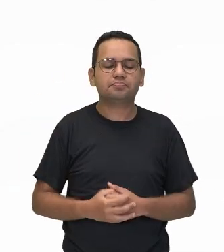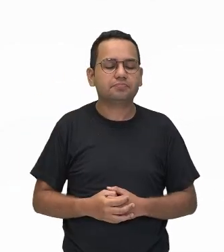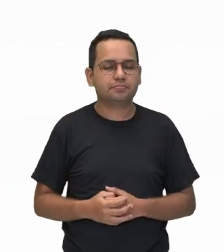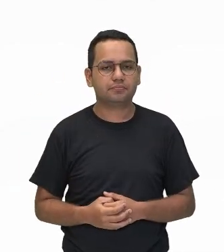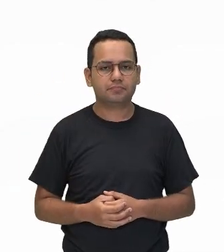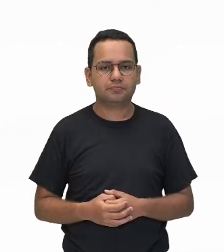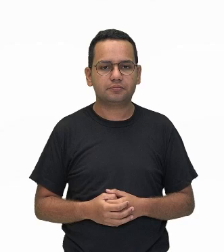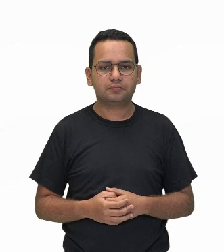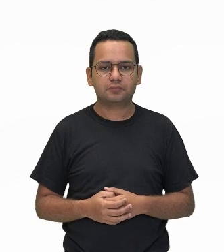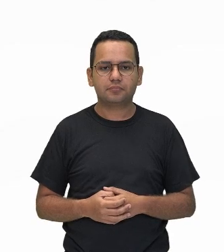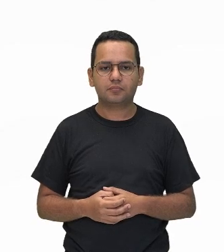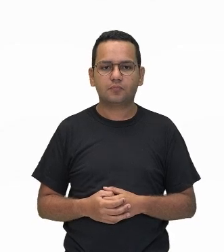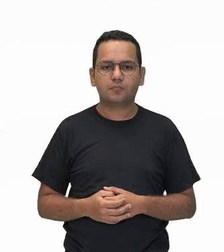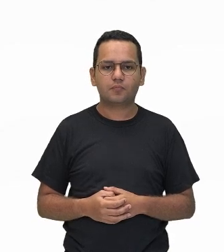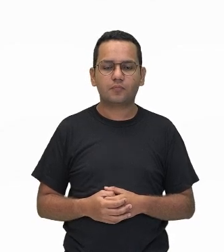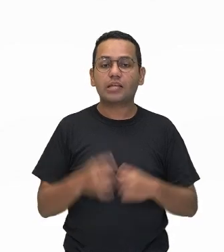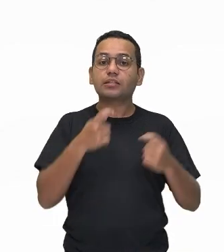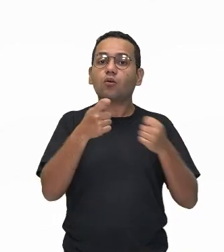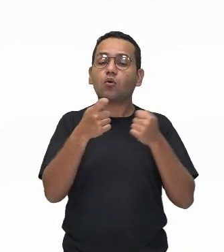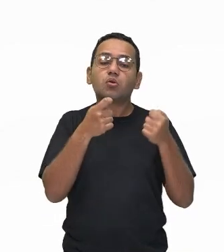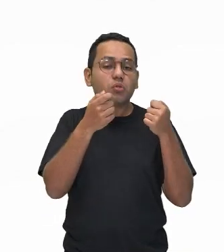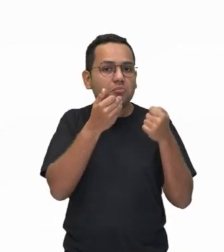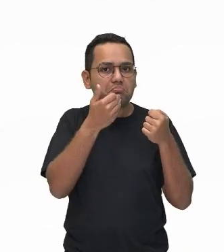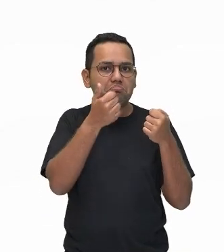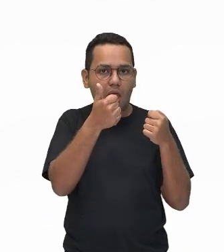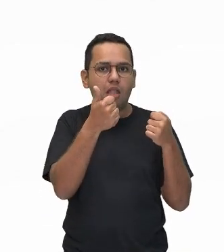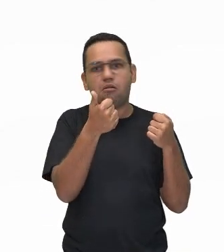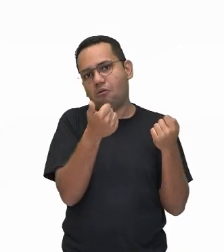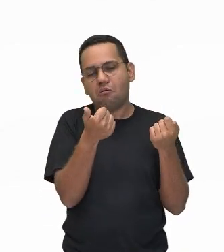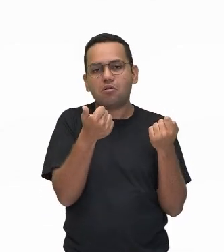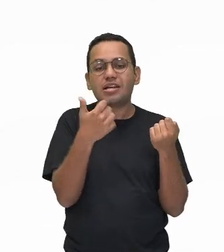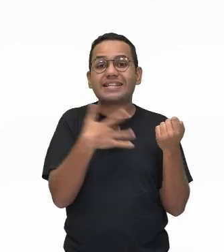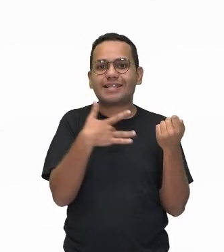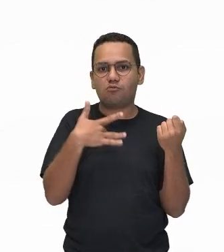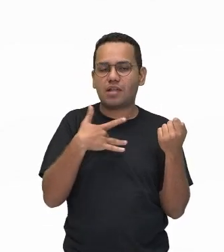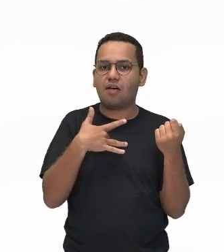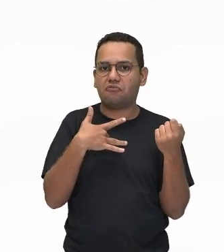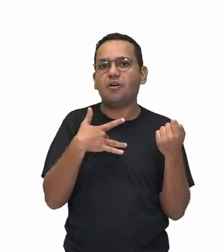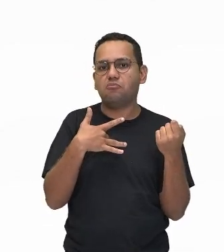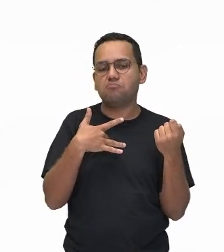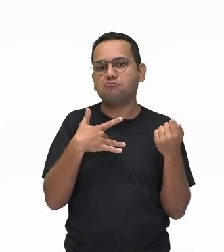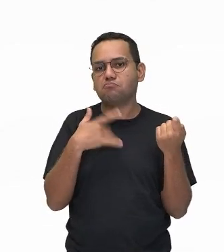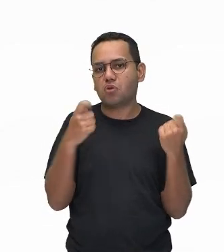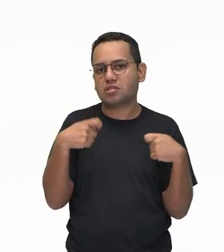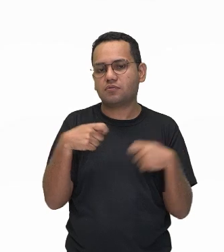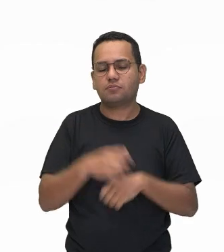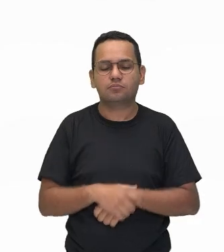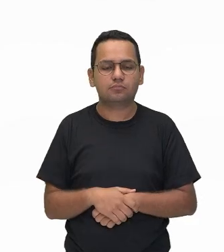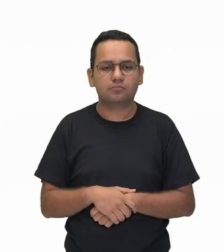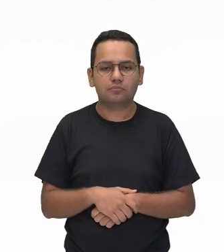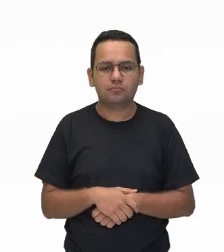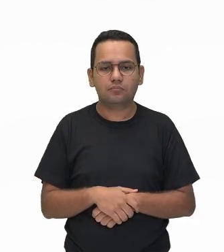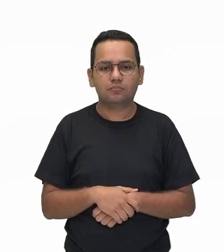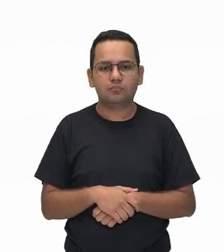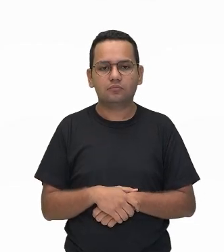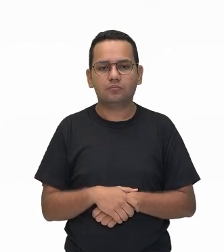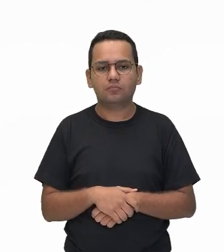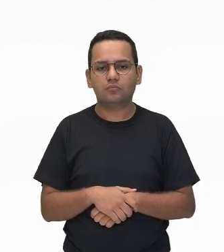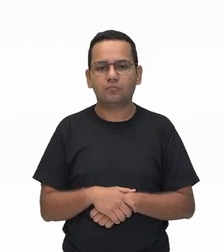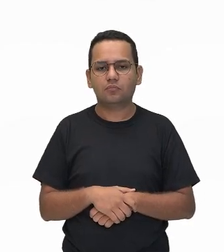Para manter esse fluxo sanguíneo. A pressão arterial também vai ficar adequada, você vai conseguir equilibrar,